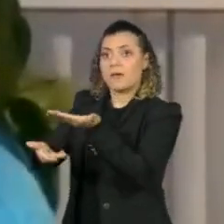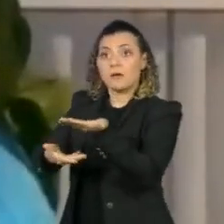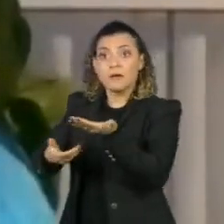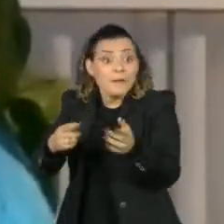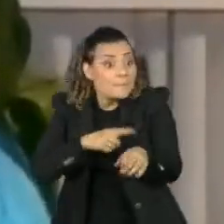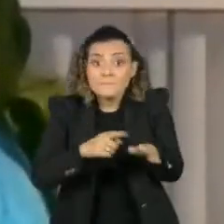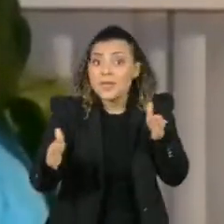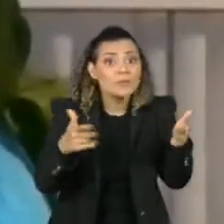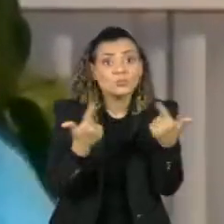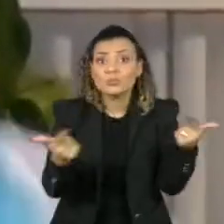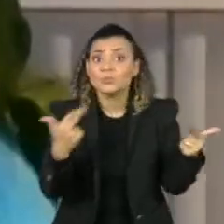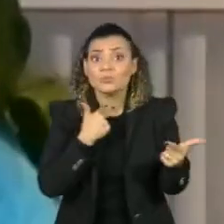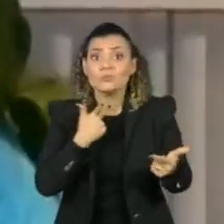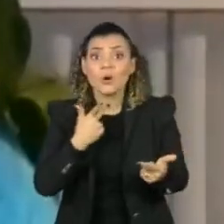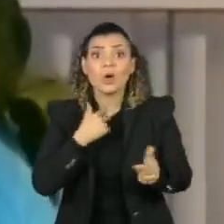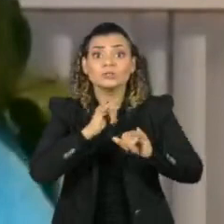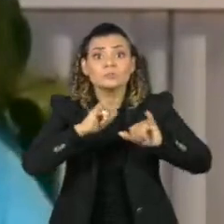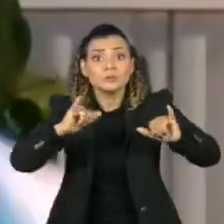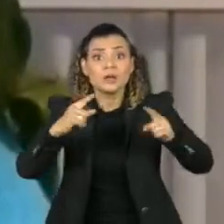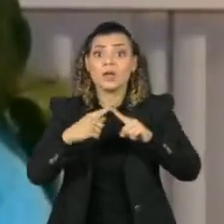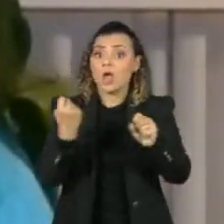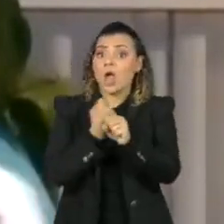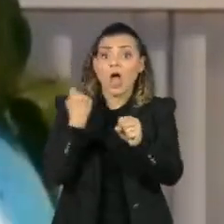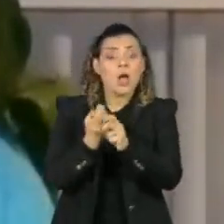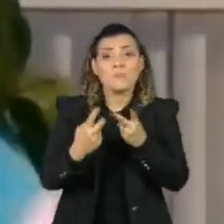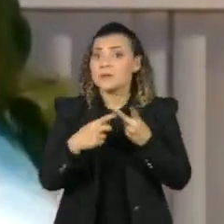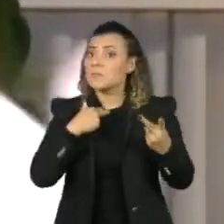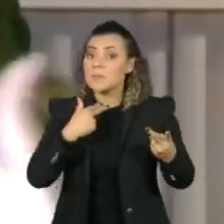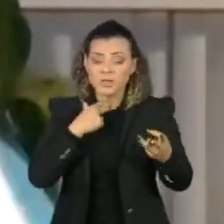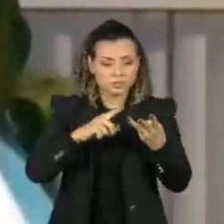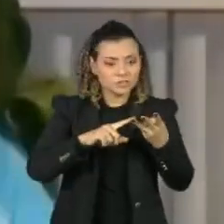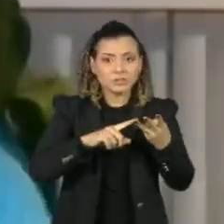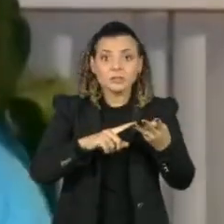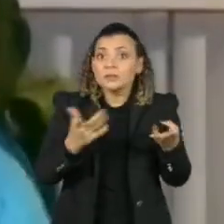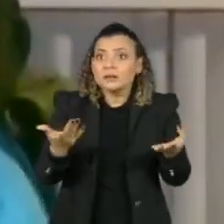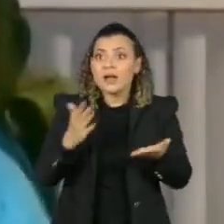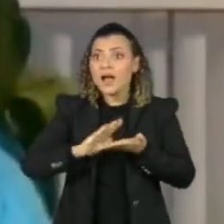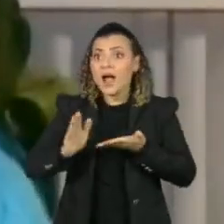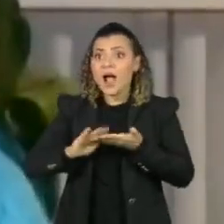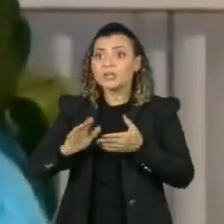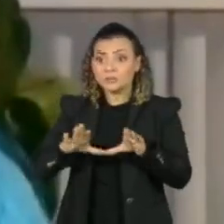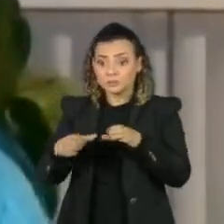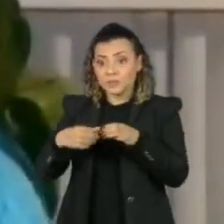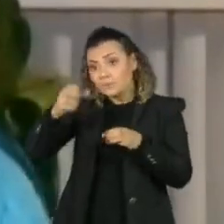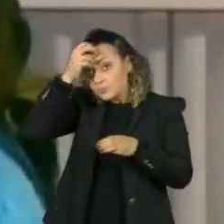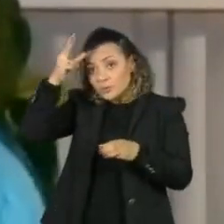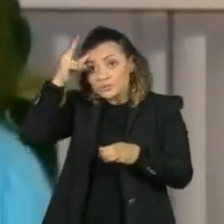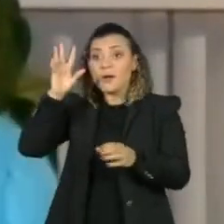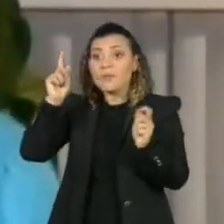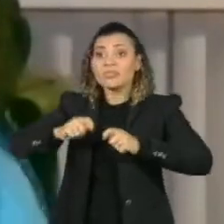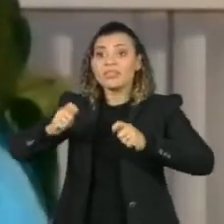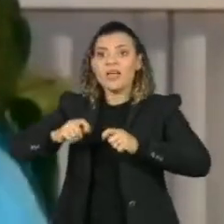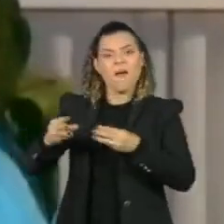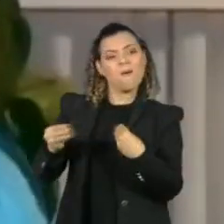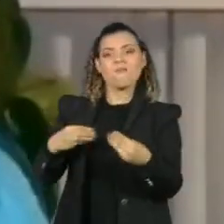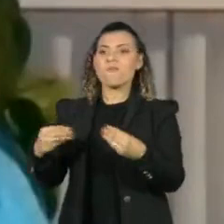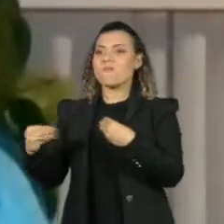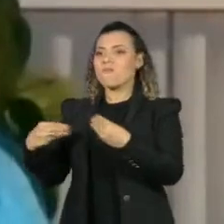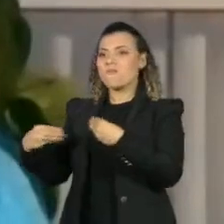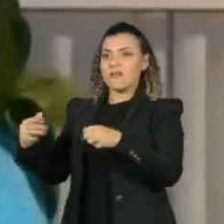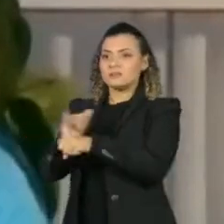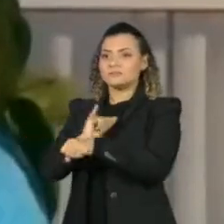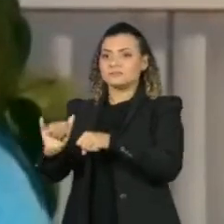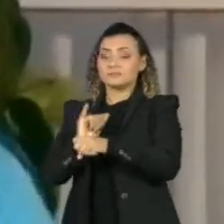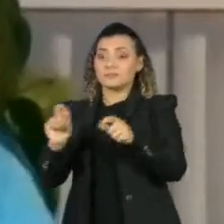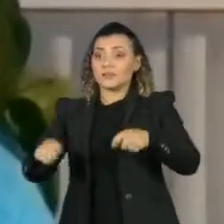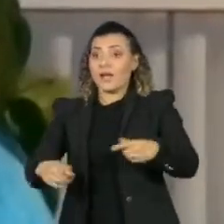fazer publicidade, não se pode fazer obras. Então, como o gasto vai ser no nível municipal, a flexibilização, inclusive,